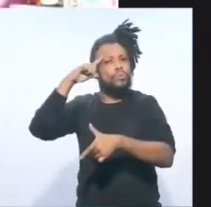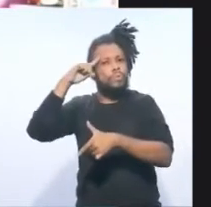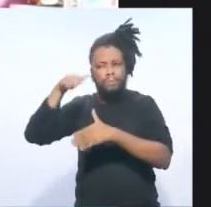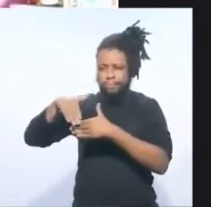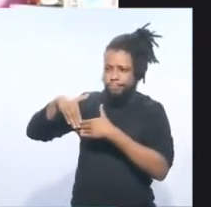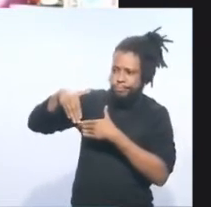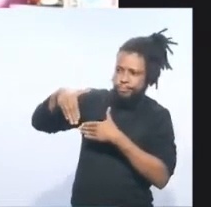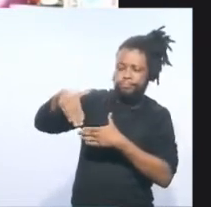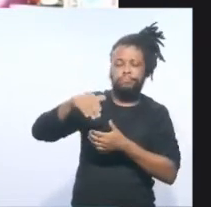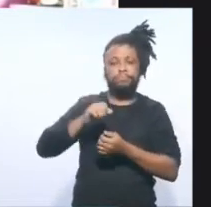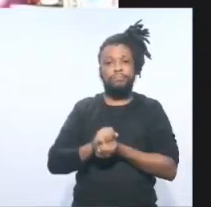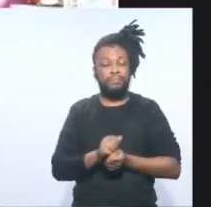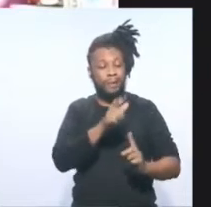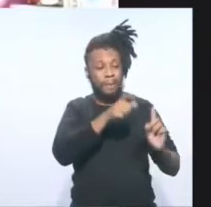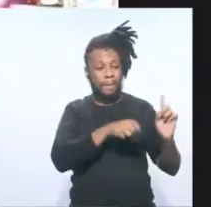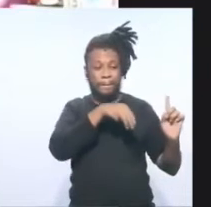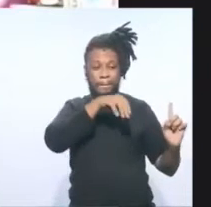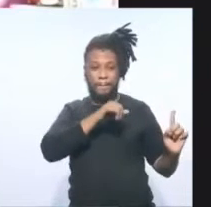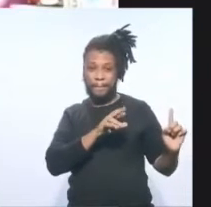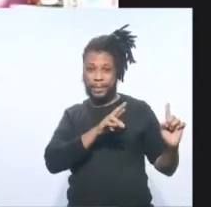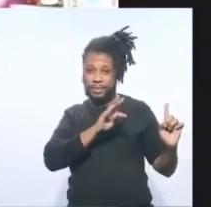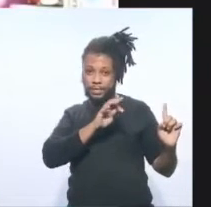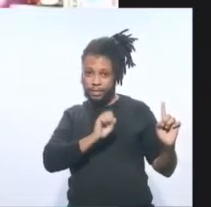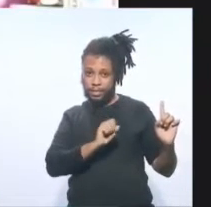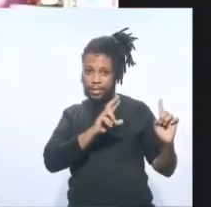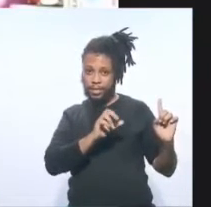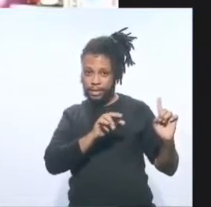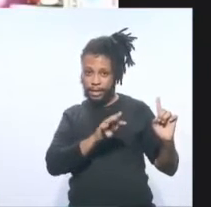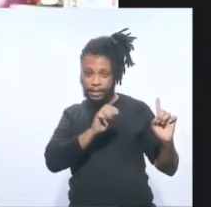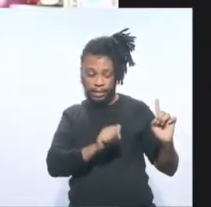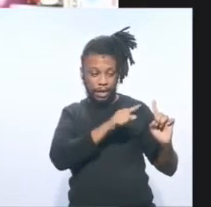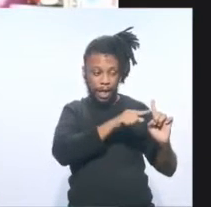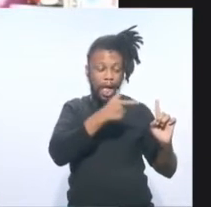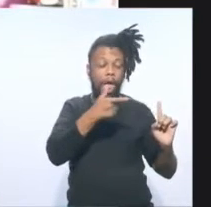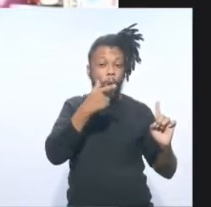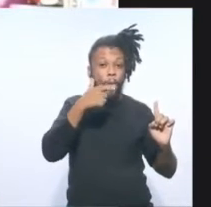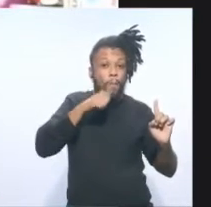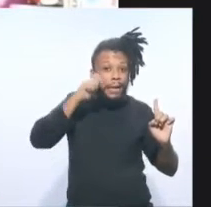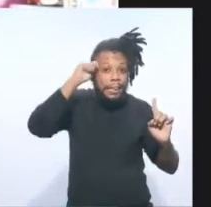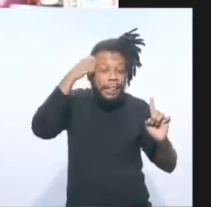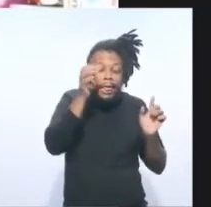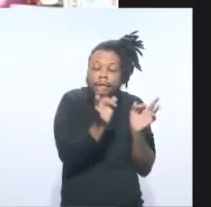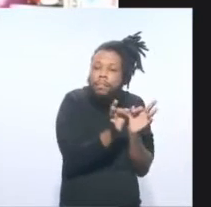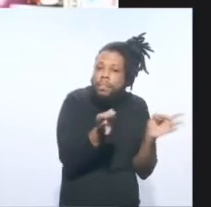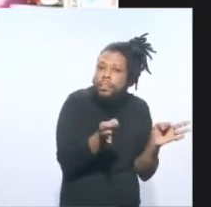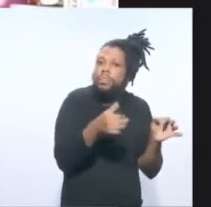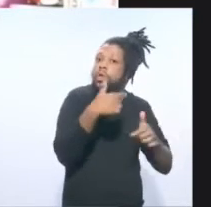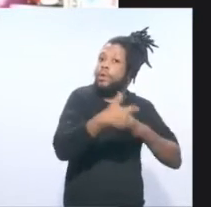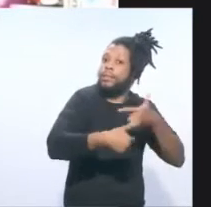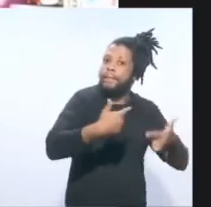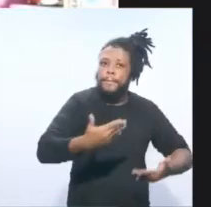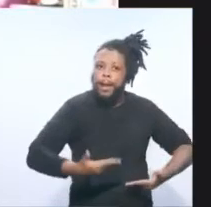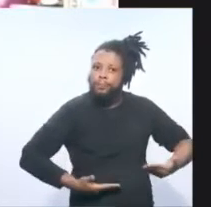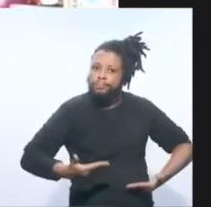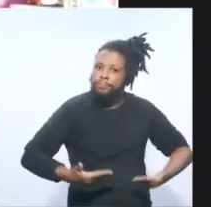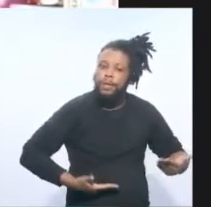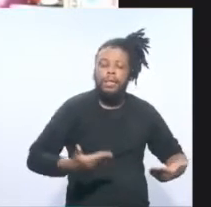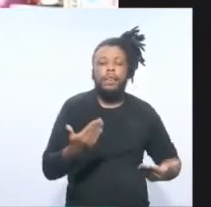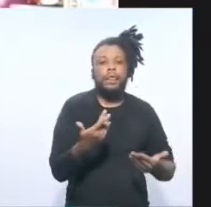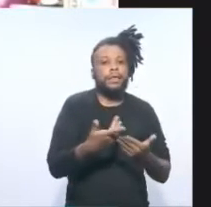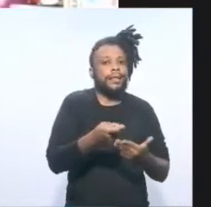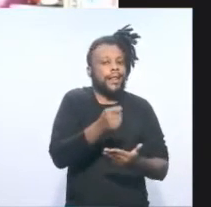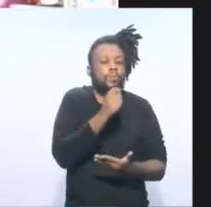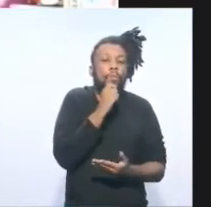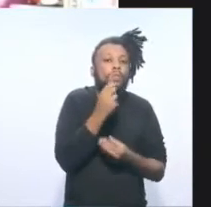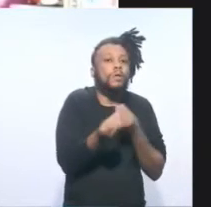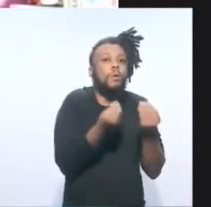Mirtes Renata é mais uma das milhares de mulheres negras no trabalho doméstico que não tinham com